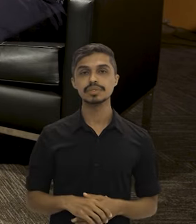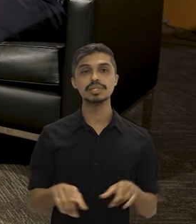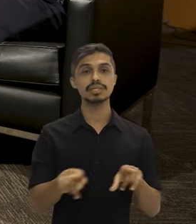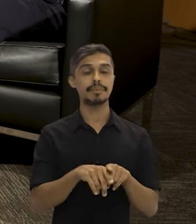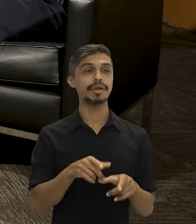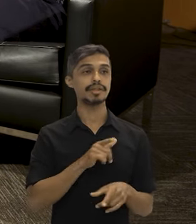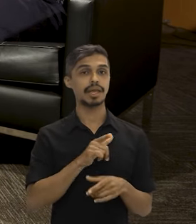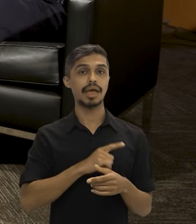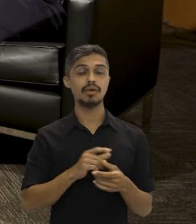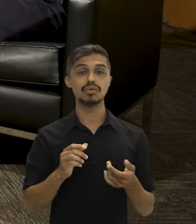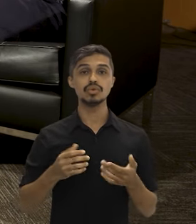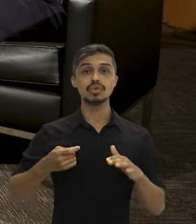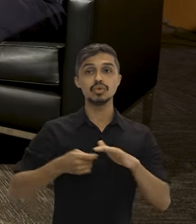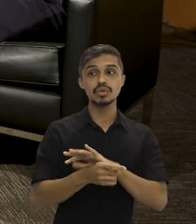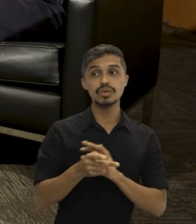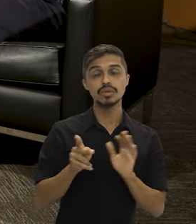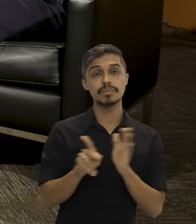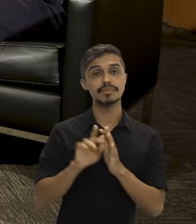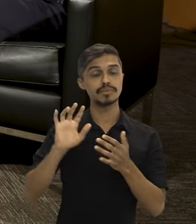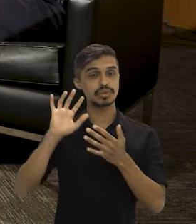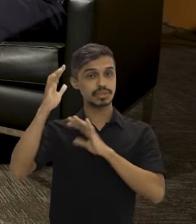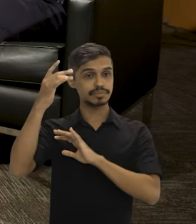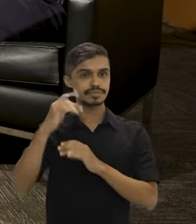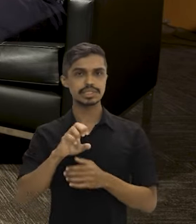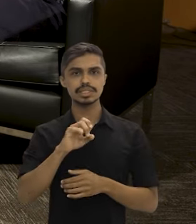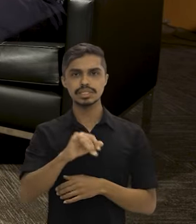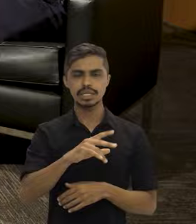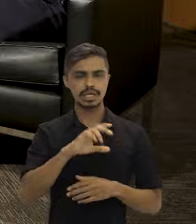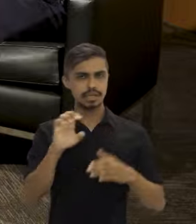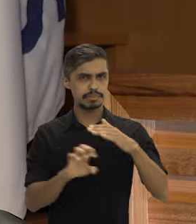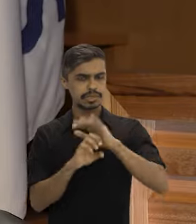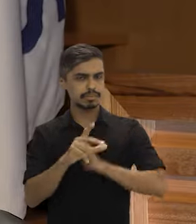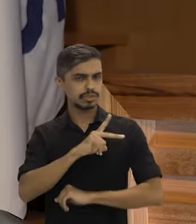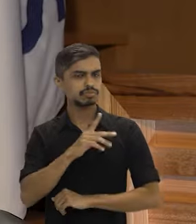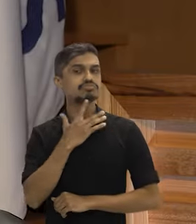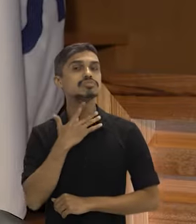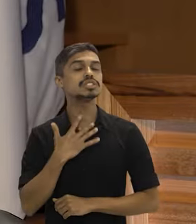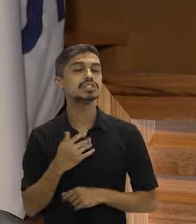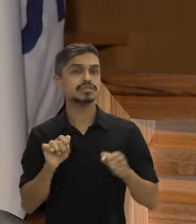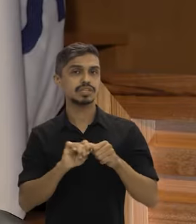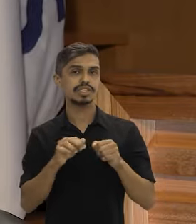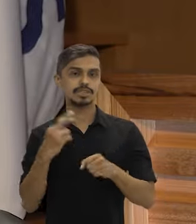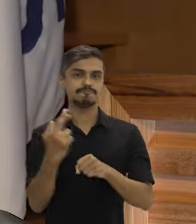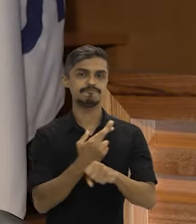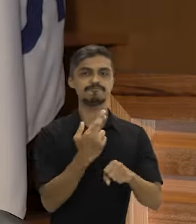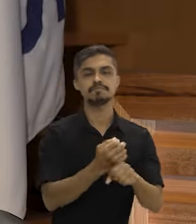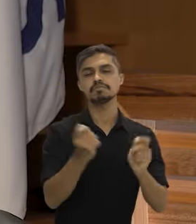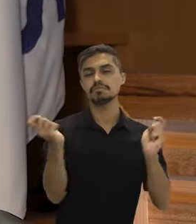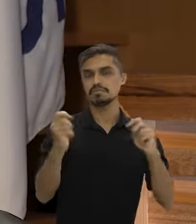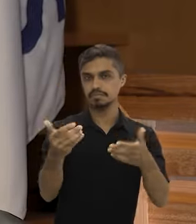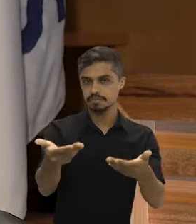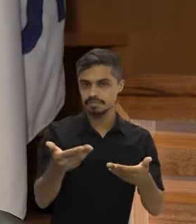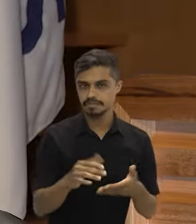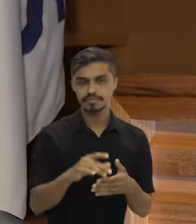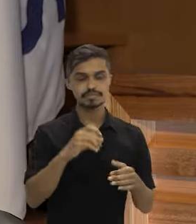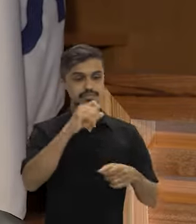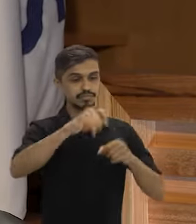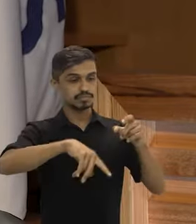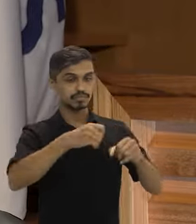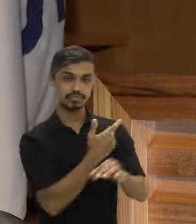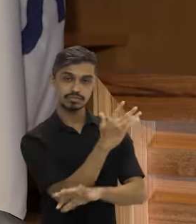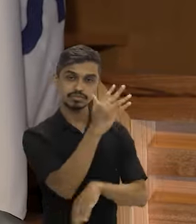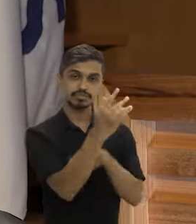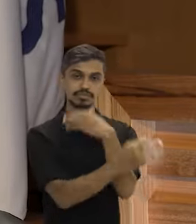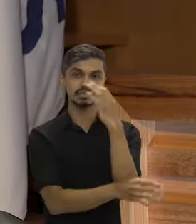estamos com recursos do Fundo Clima e para a iniciativa privada que queira fazer restauração, portanto, ter florestas